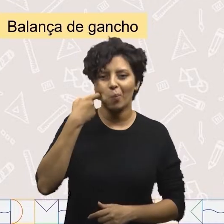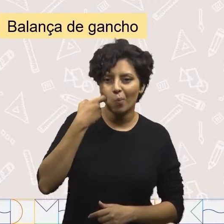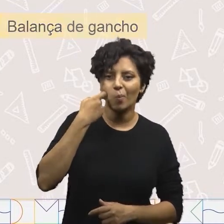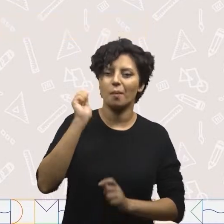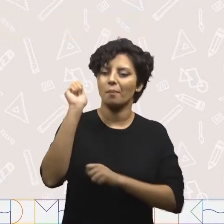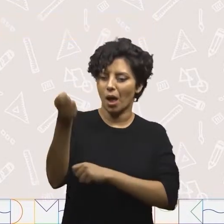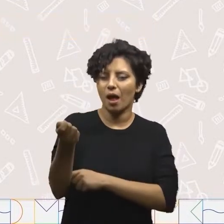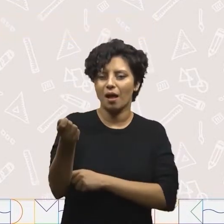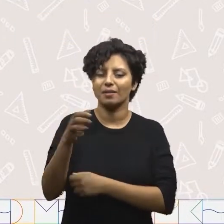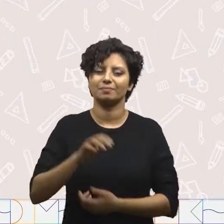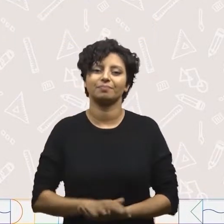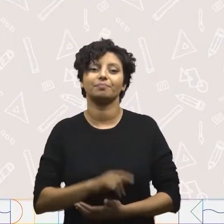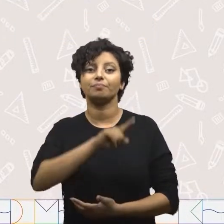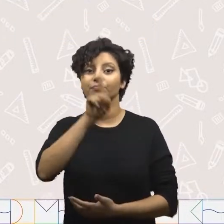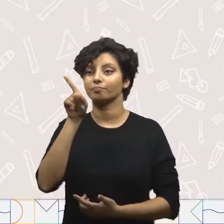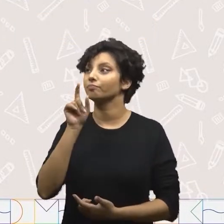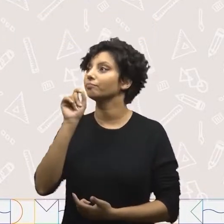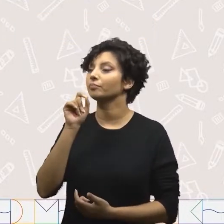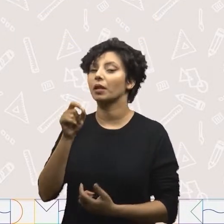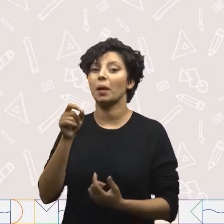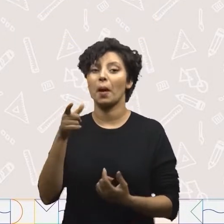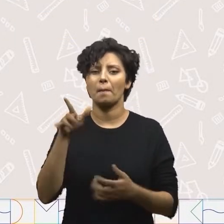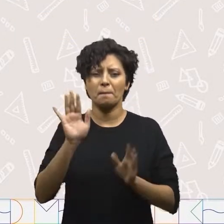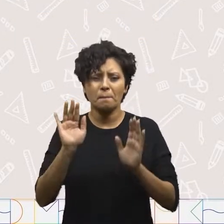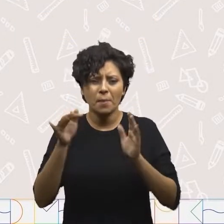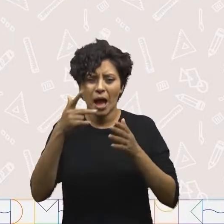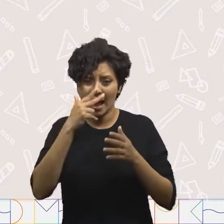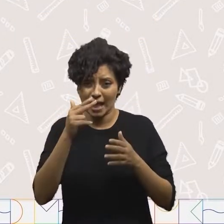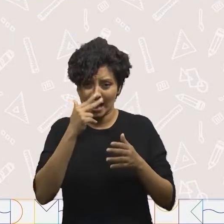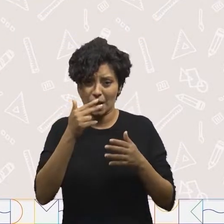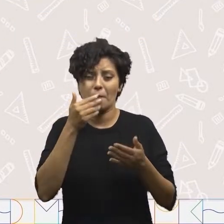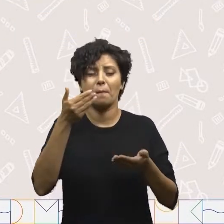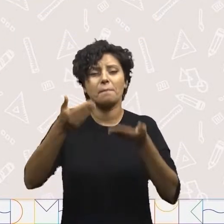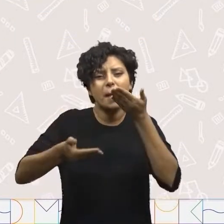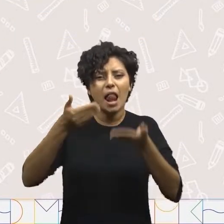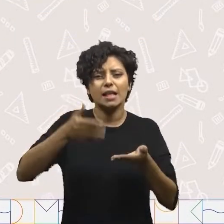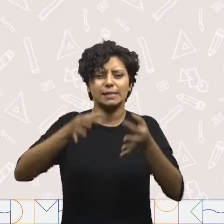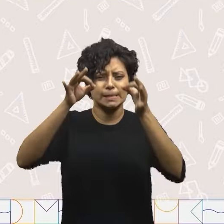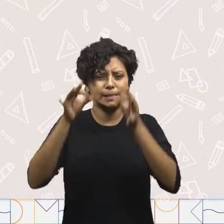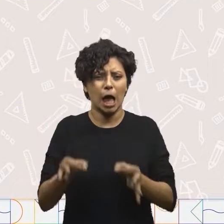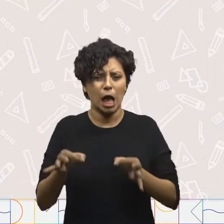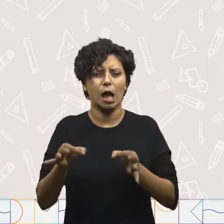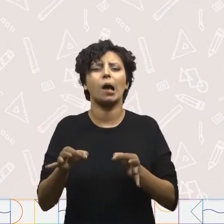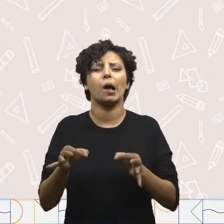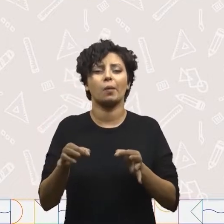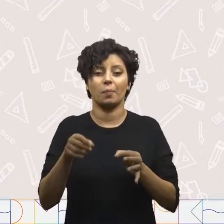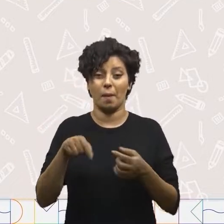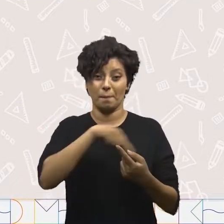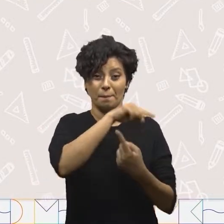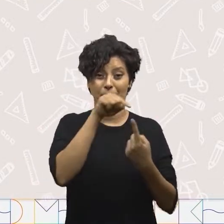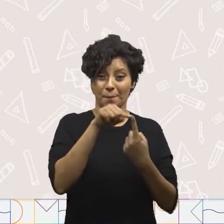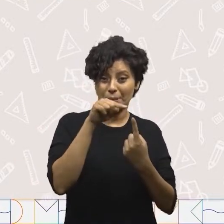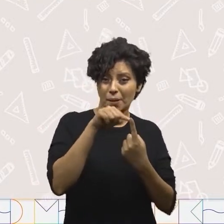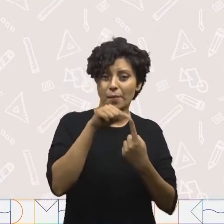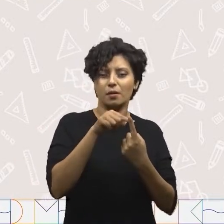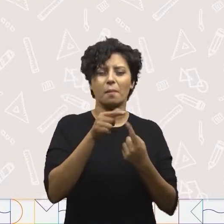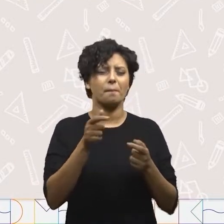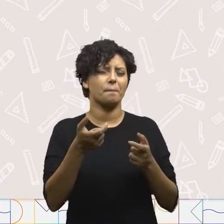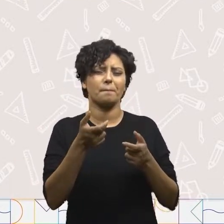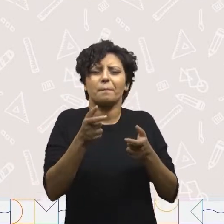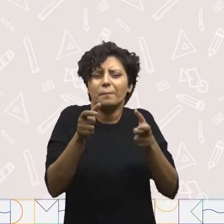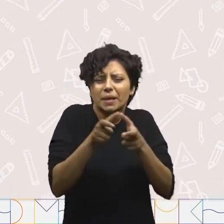exemplo. Temos aqui a balança de precisão, usada para medir coisas pequenas, em pequenas